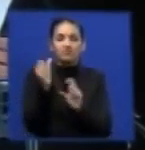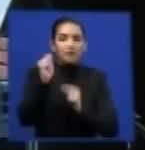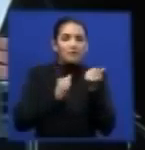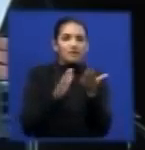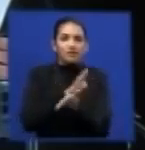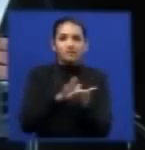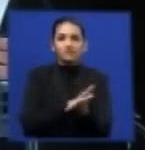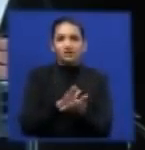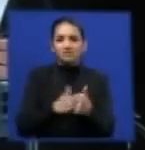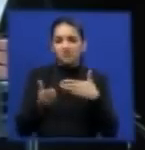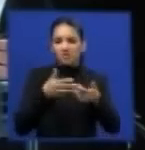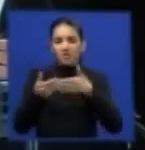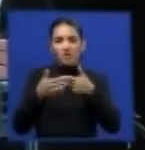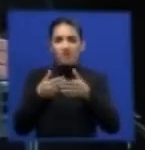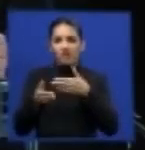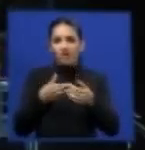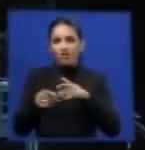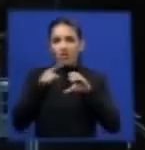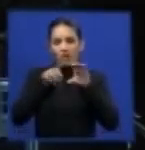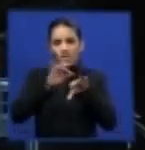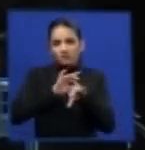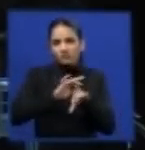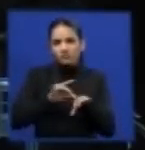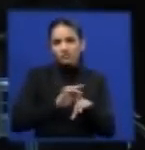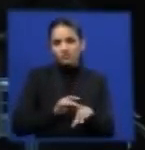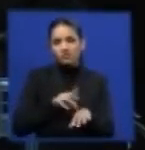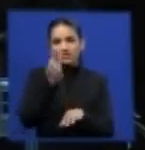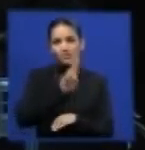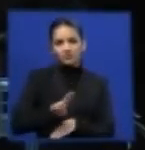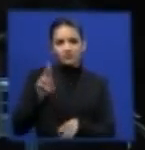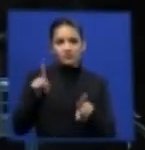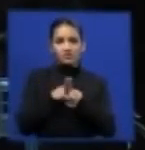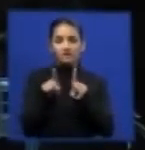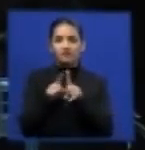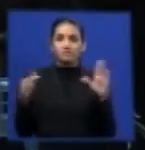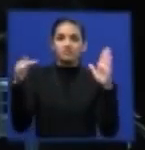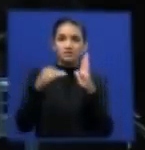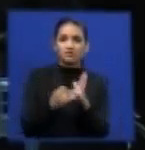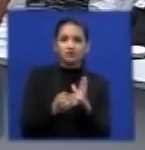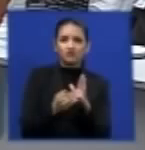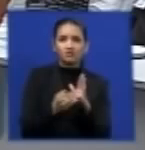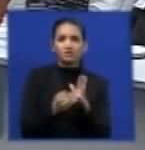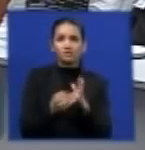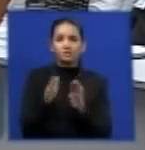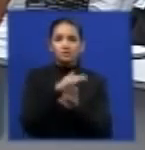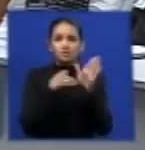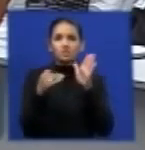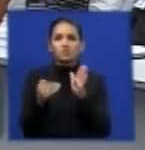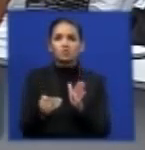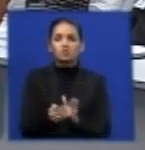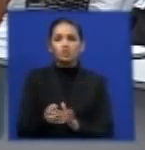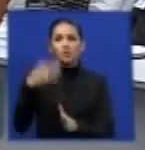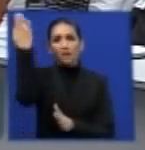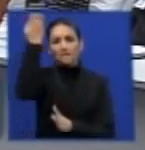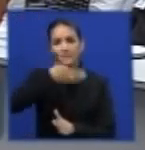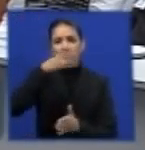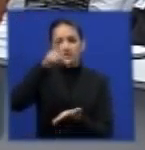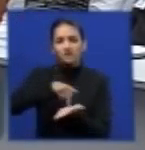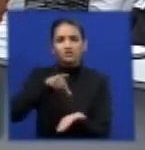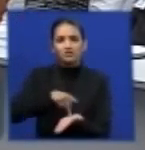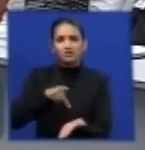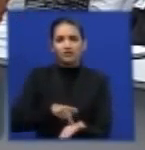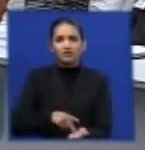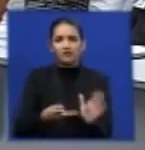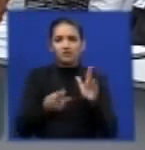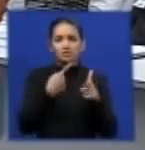E, por fim, é interessante que todos esses elementos de prova, sobretudo a prova de efetivo dano